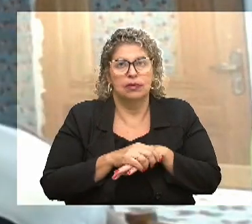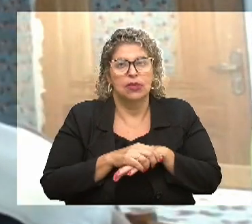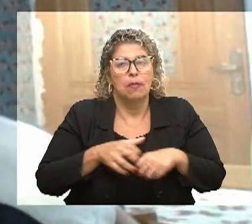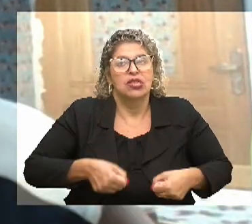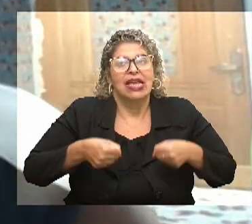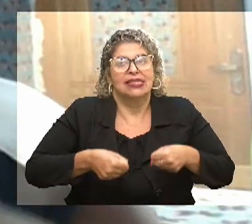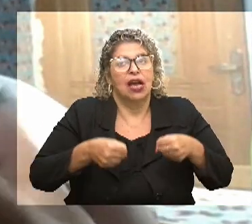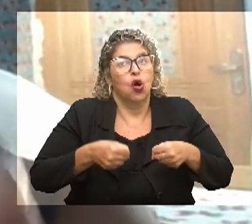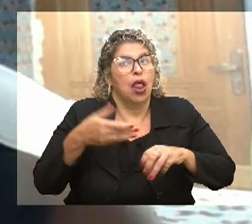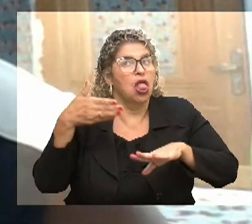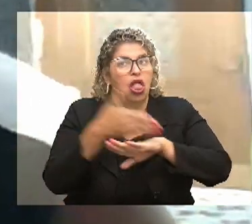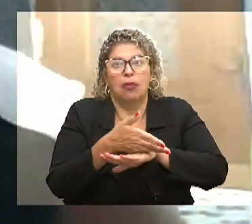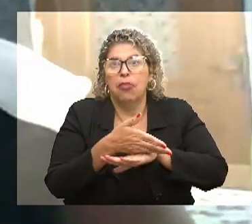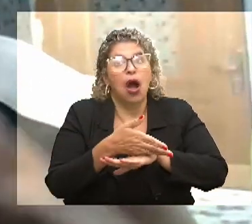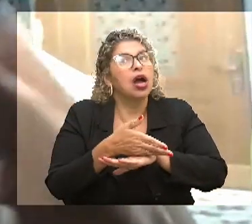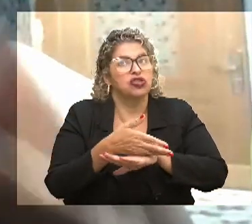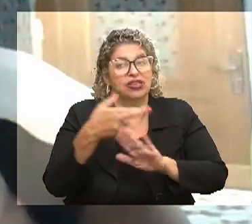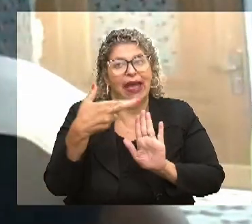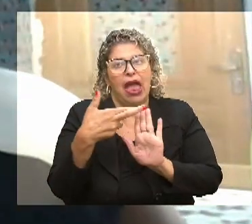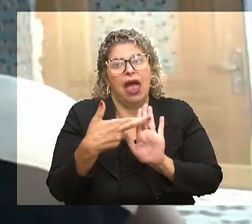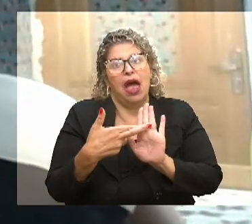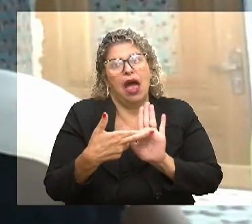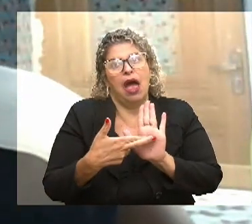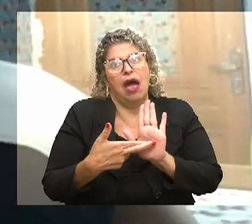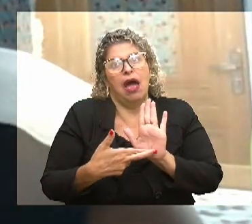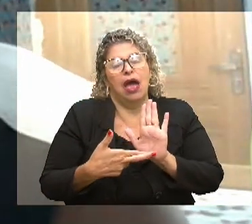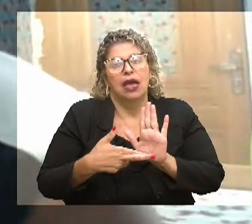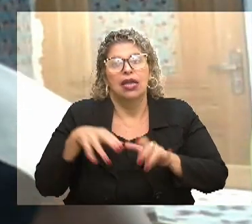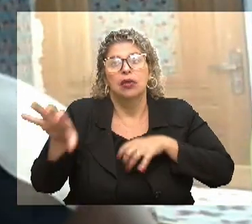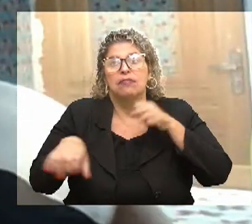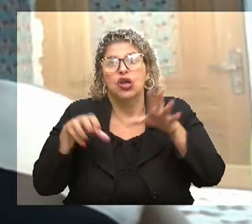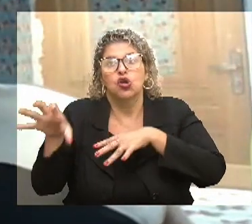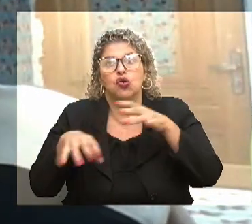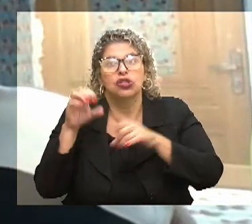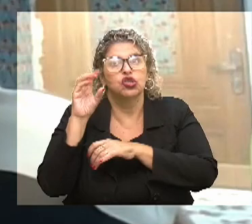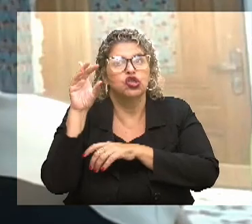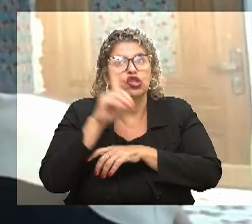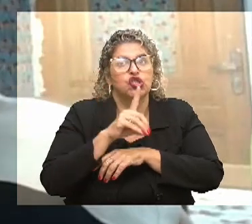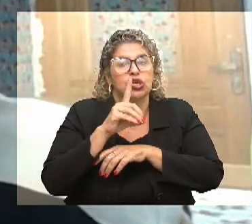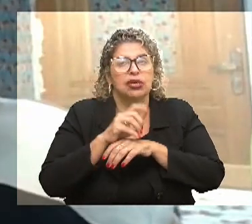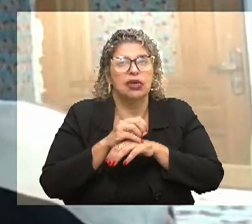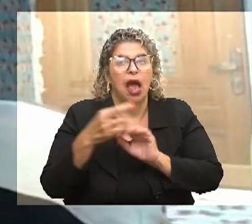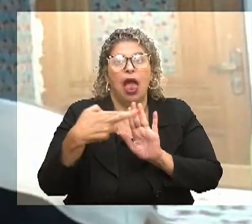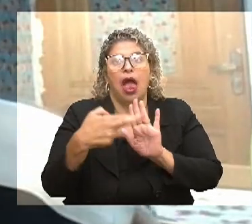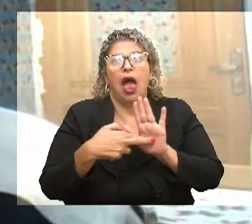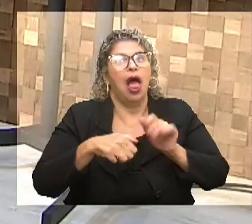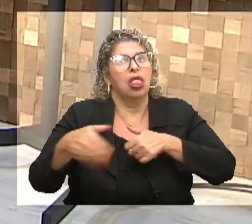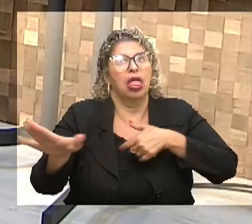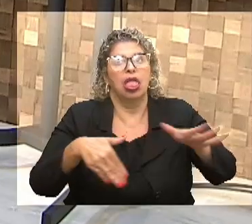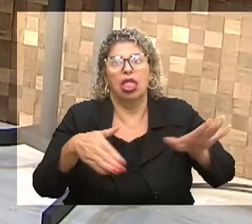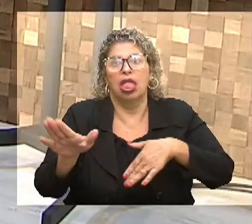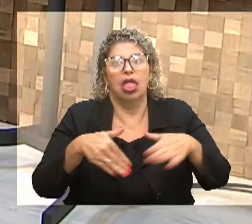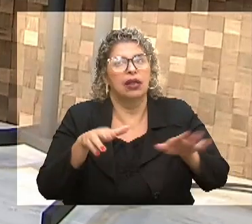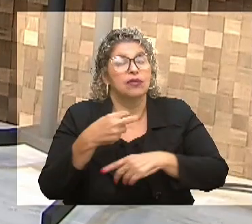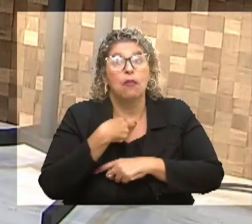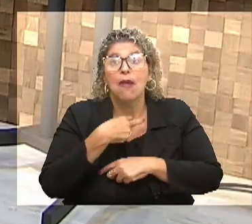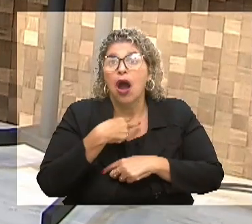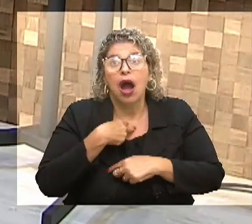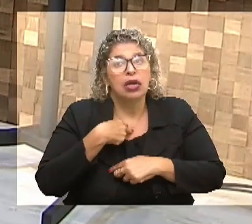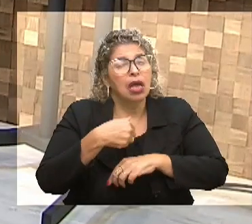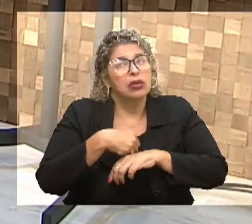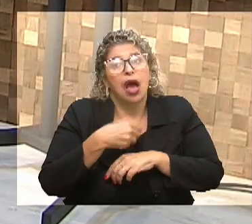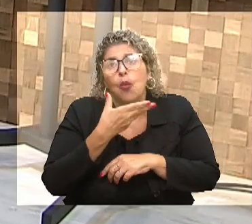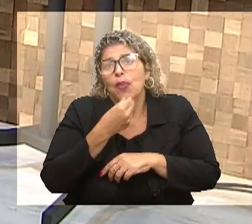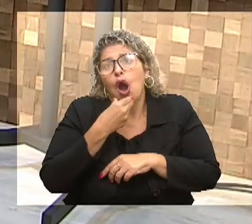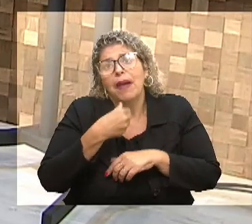sacola, não pode... eles adquiriram aquilo durante o dia e aí chega lá, isso não entra, isso não entra, isso não desfazer. Então, muitos ficam nas